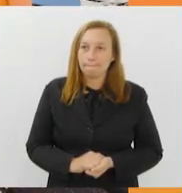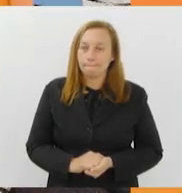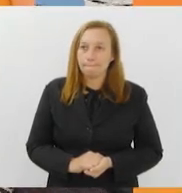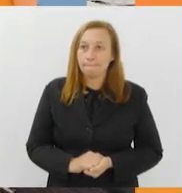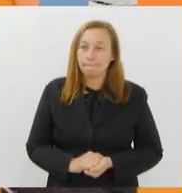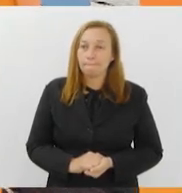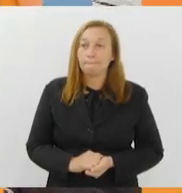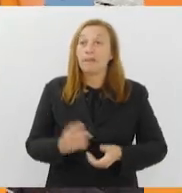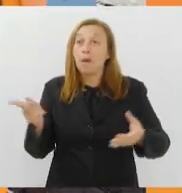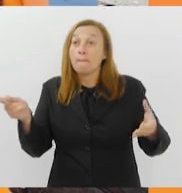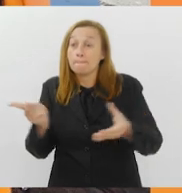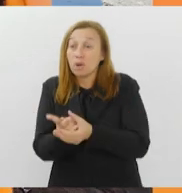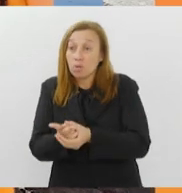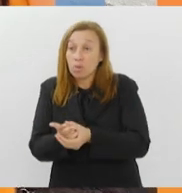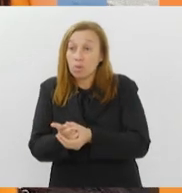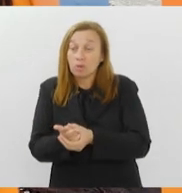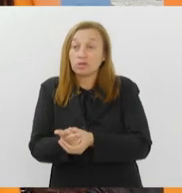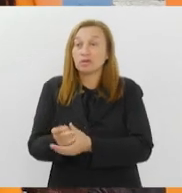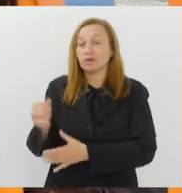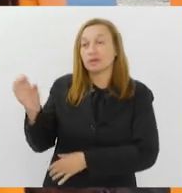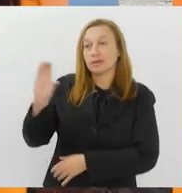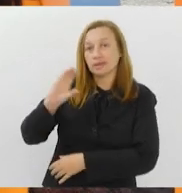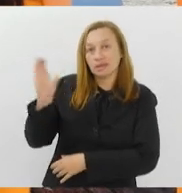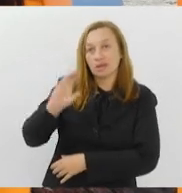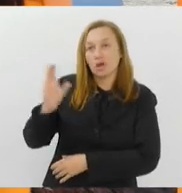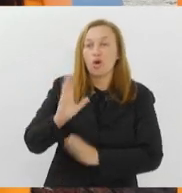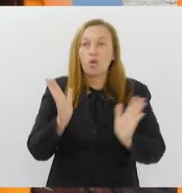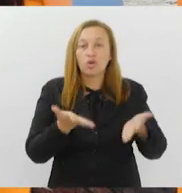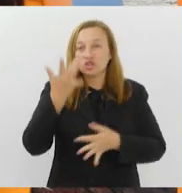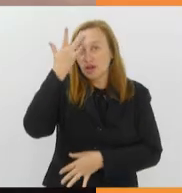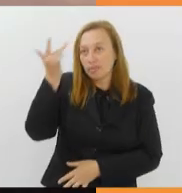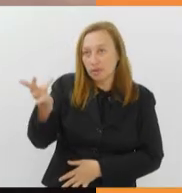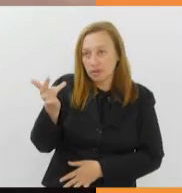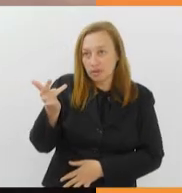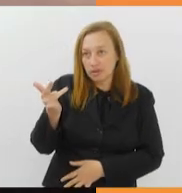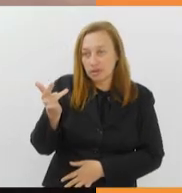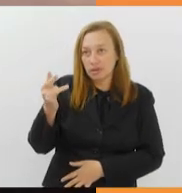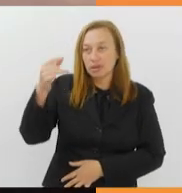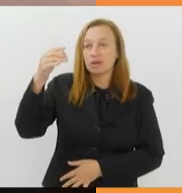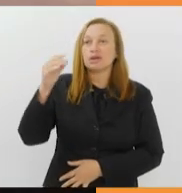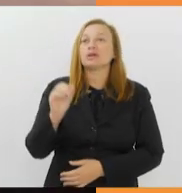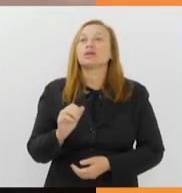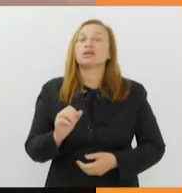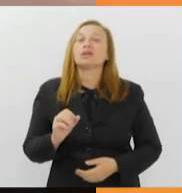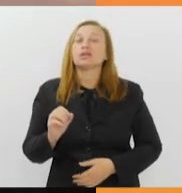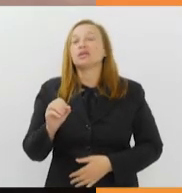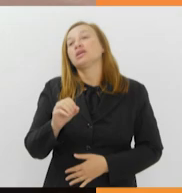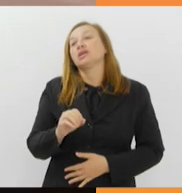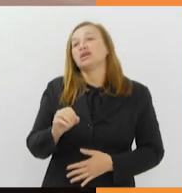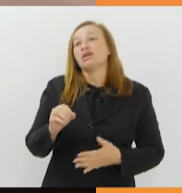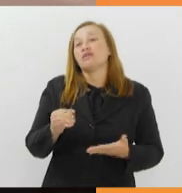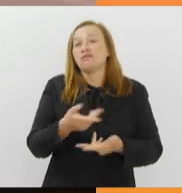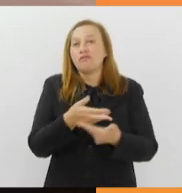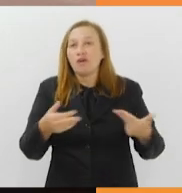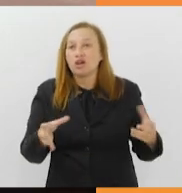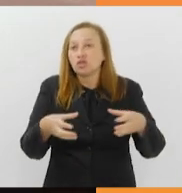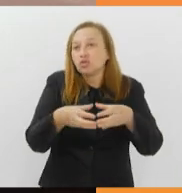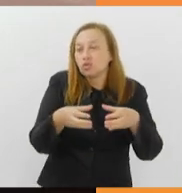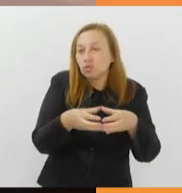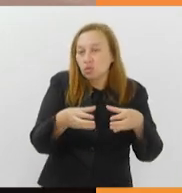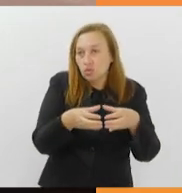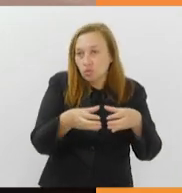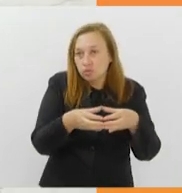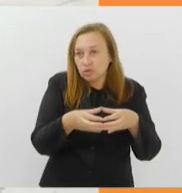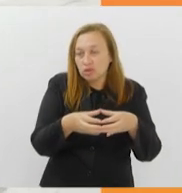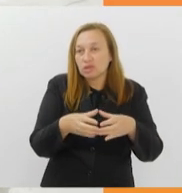Procon itinerante da Prefeitura de Niterói estará hoje e amanhã no Horto de Itaipu, na região oceânica. Equipes das Secretarias de Defesa do